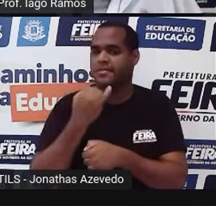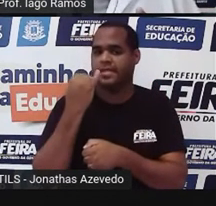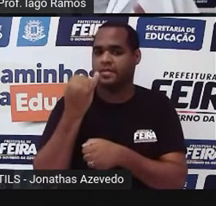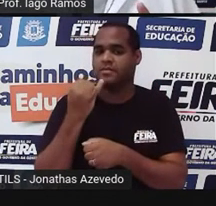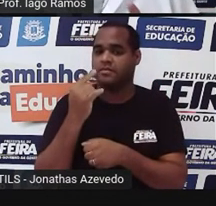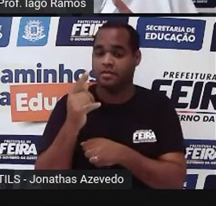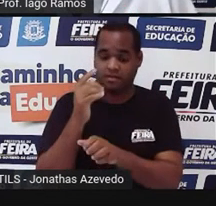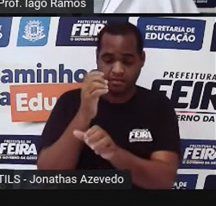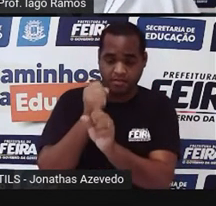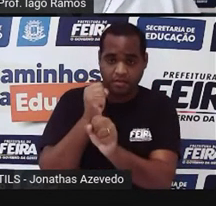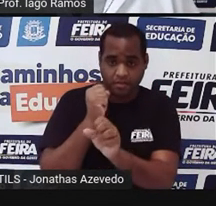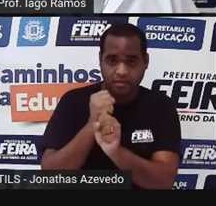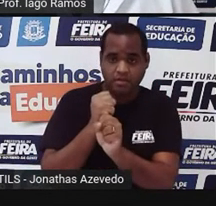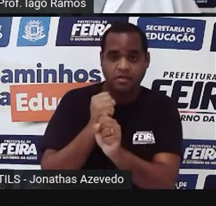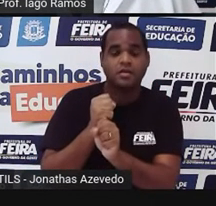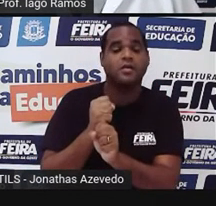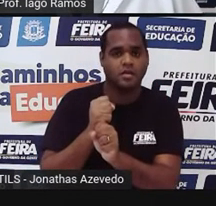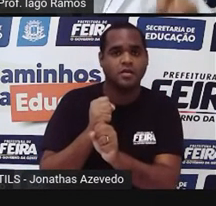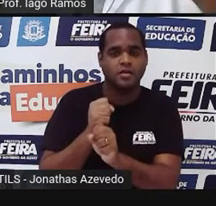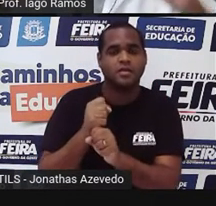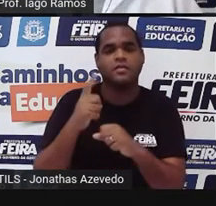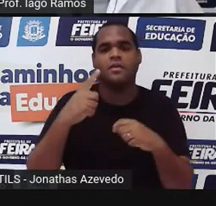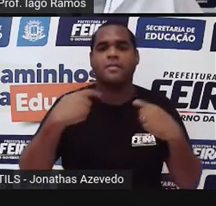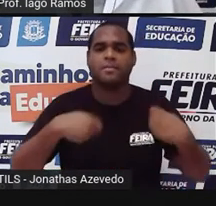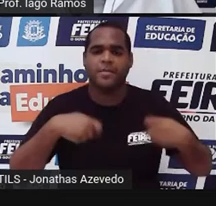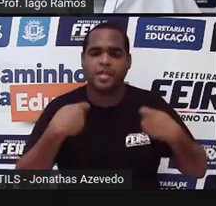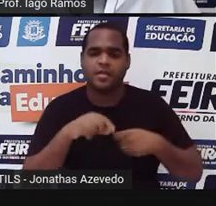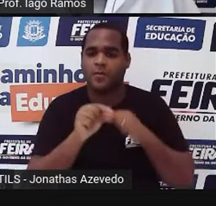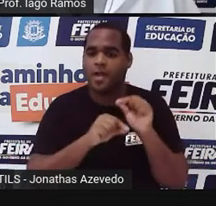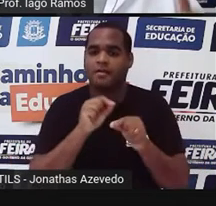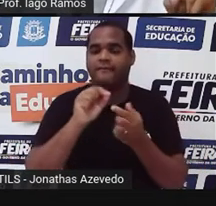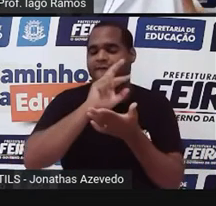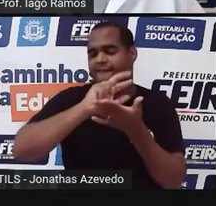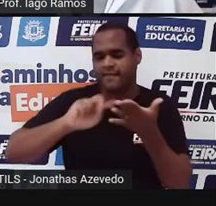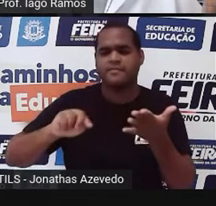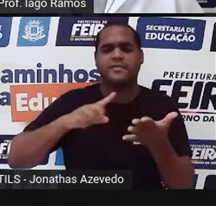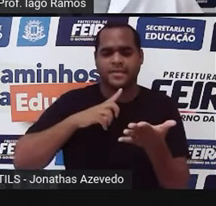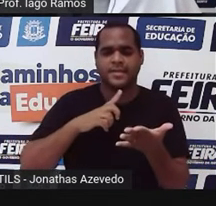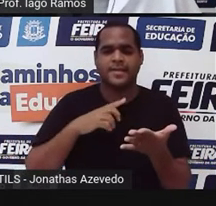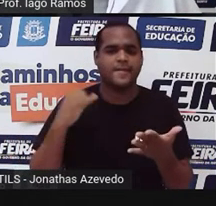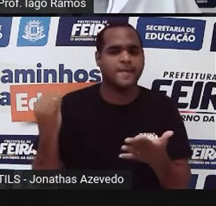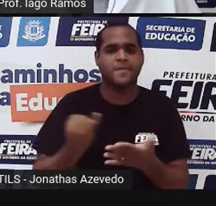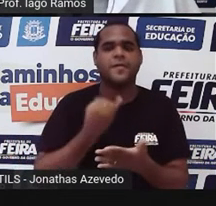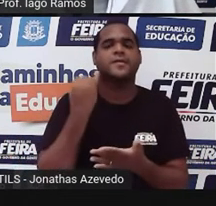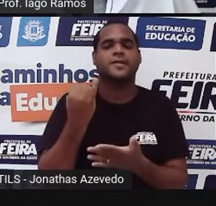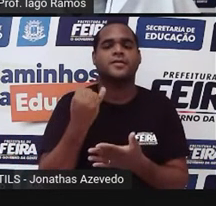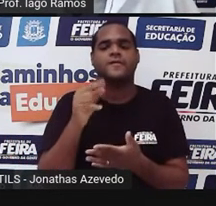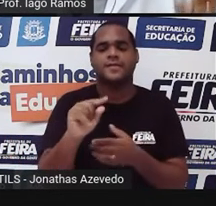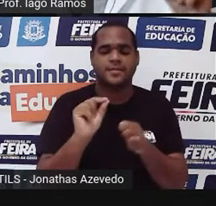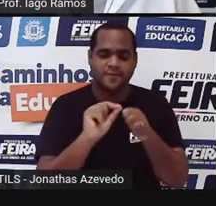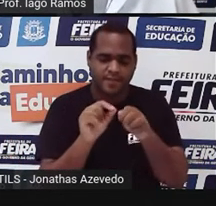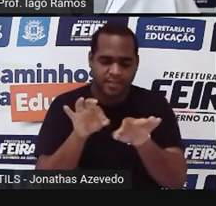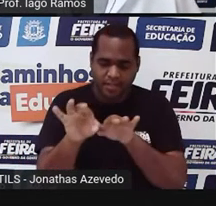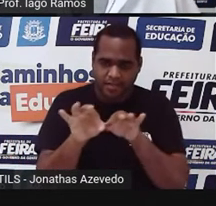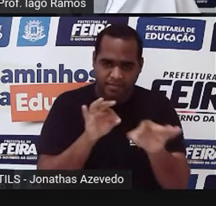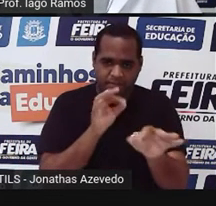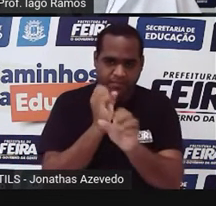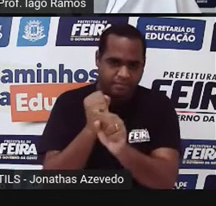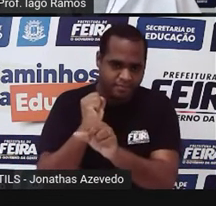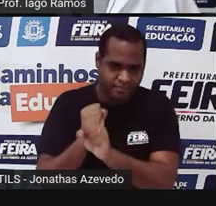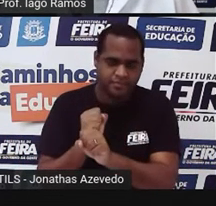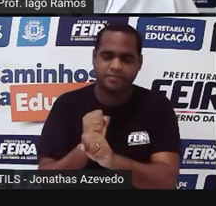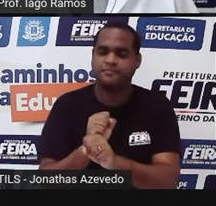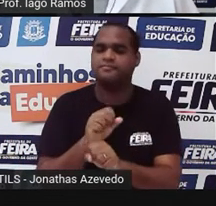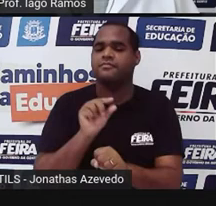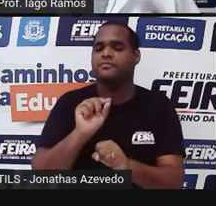cálculo. A gente precisa de instrumentos para poder fazer cálculos, tá bom? E os instrumentos que